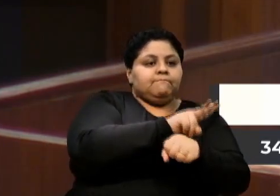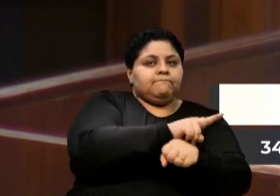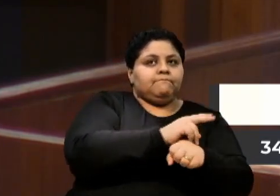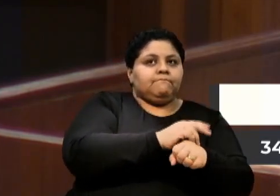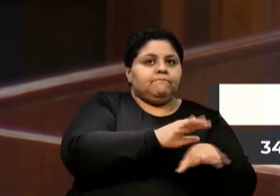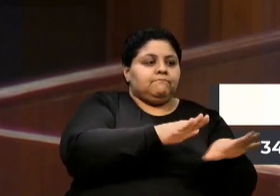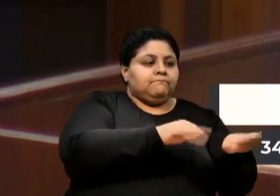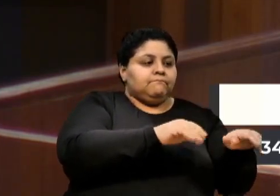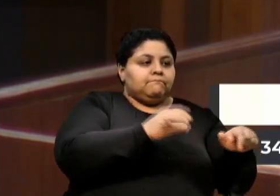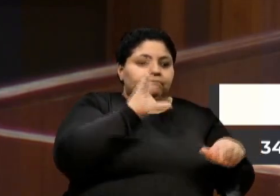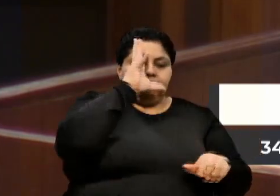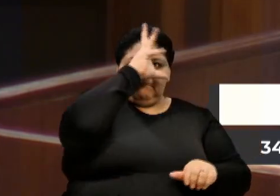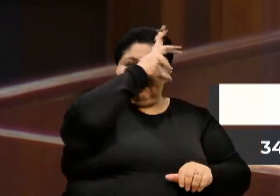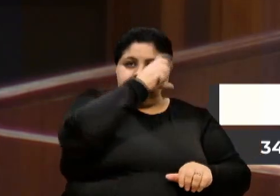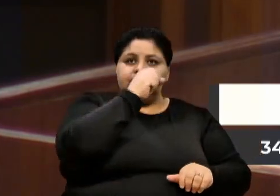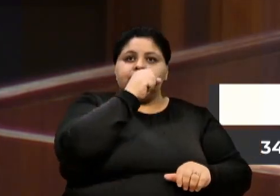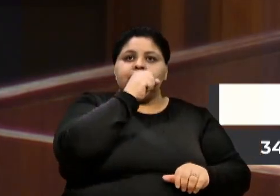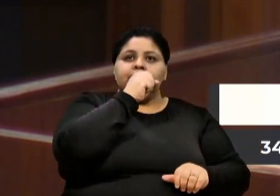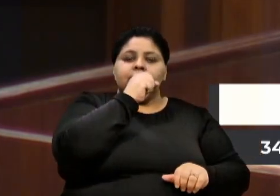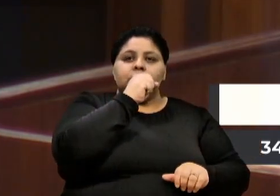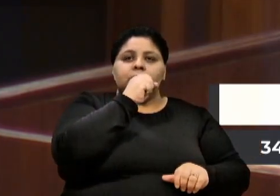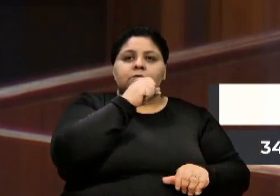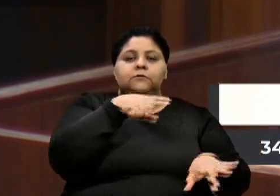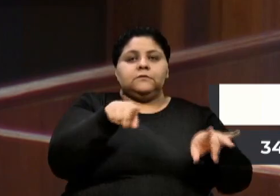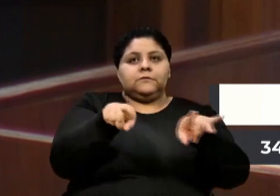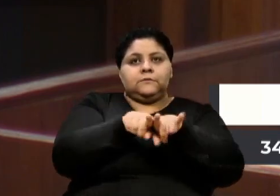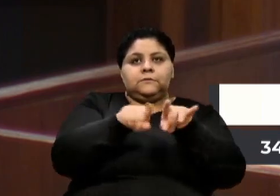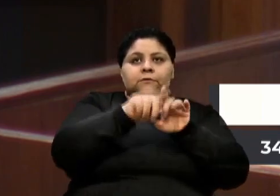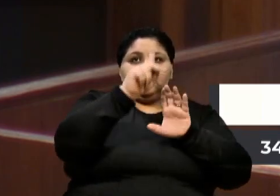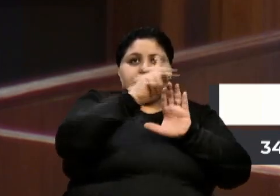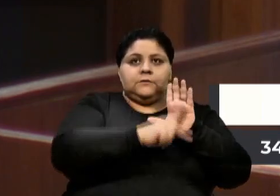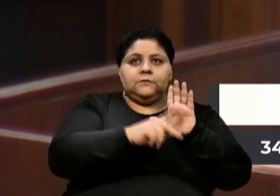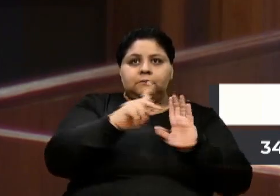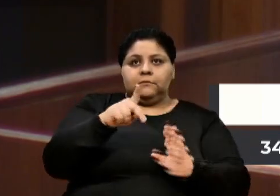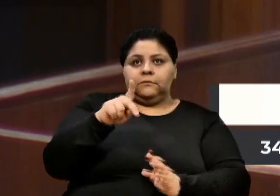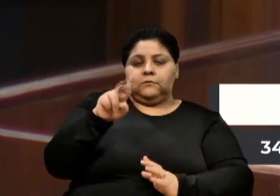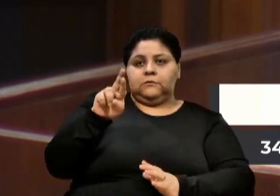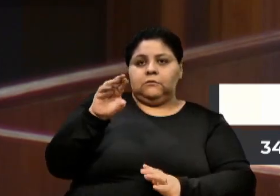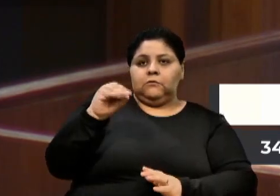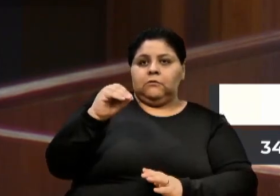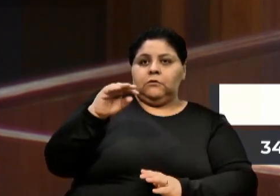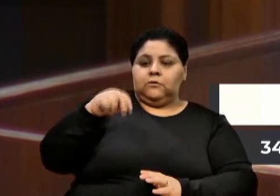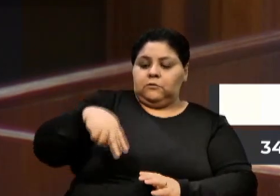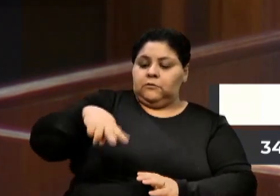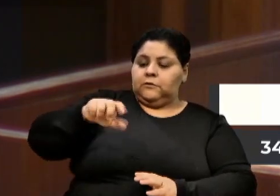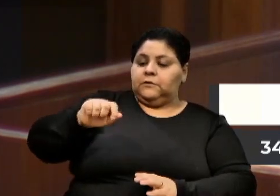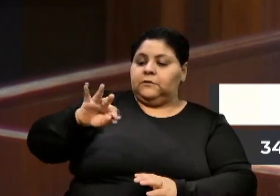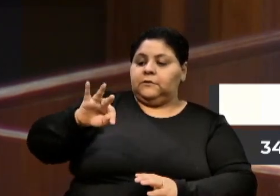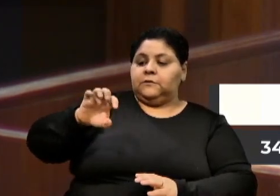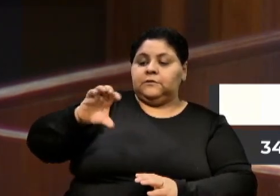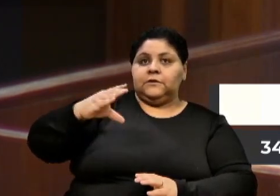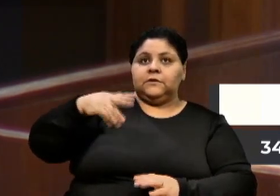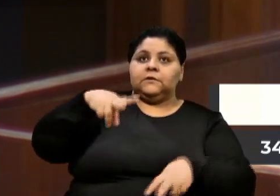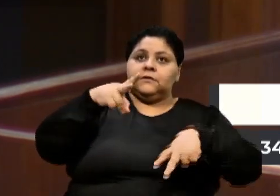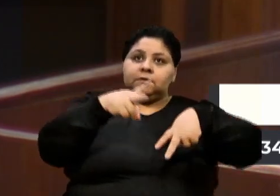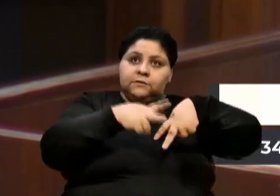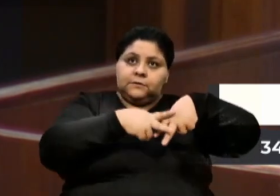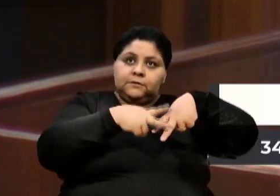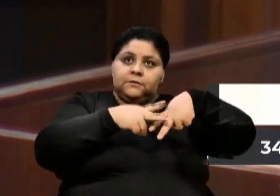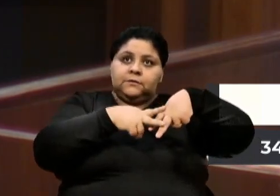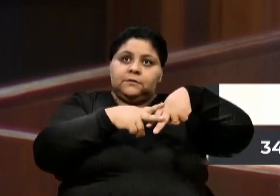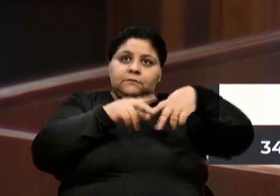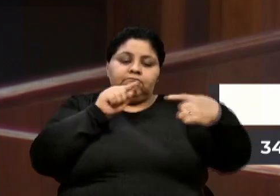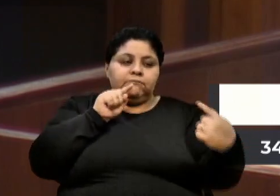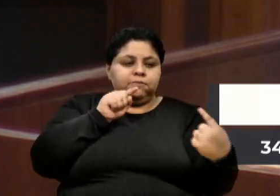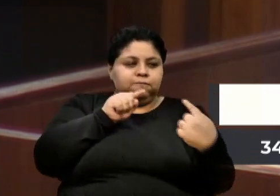e também o projeto Pronatec Prisional, que é para dar uma expectativa de ensino e de